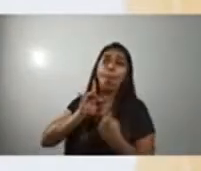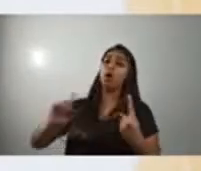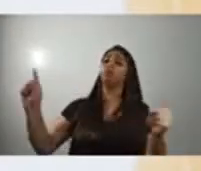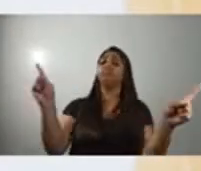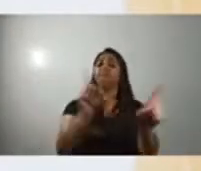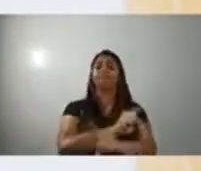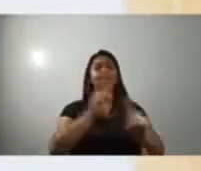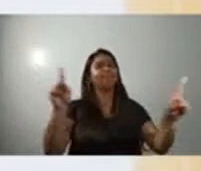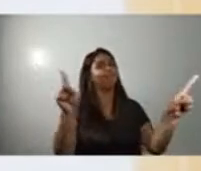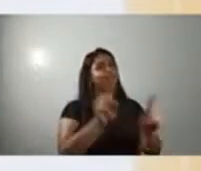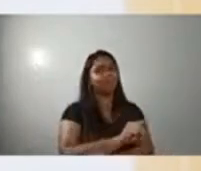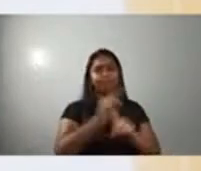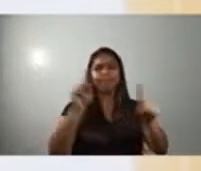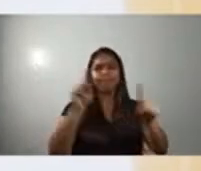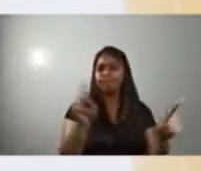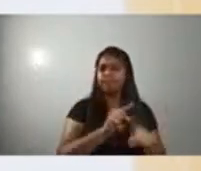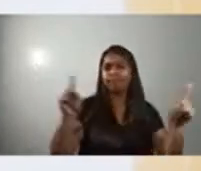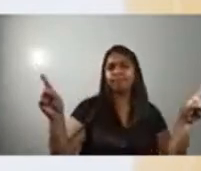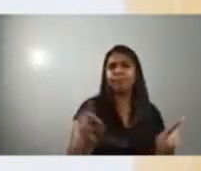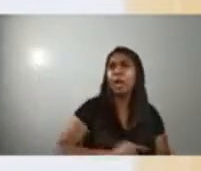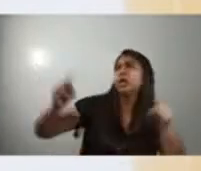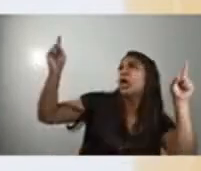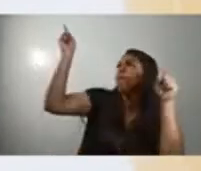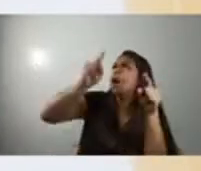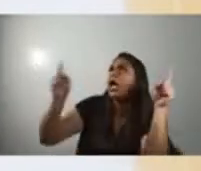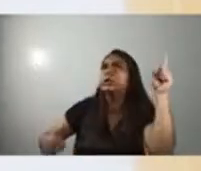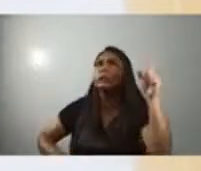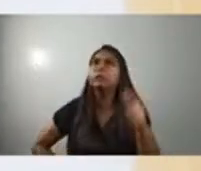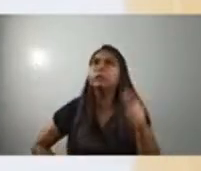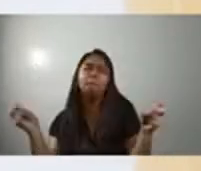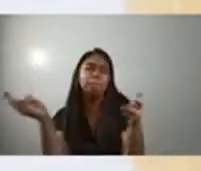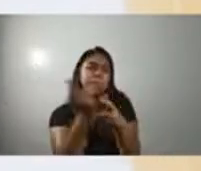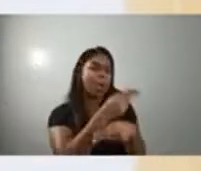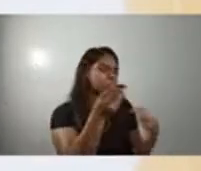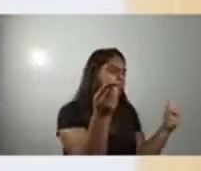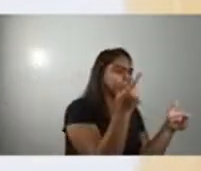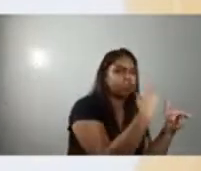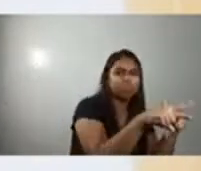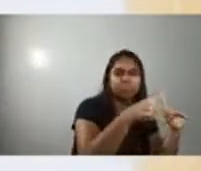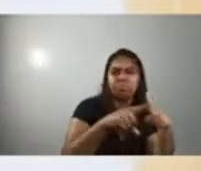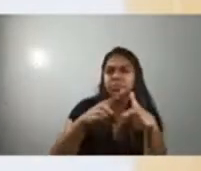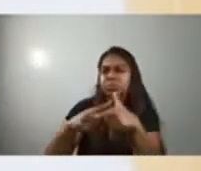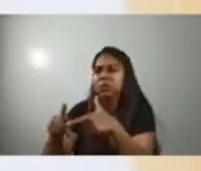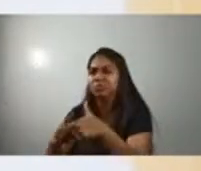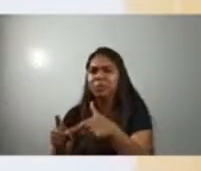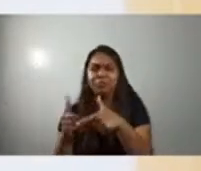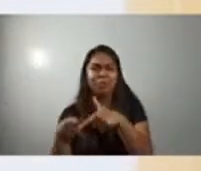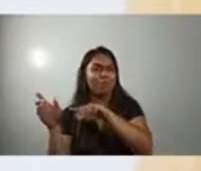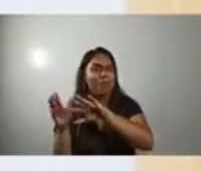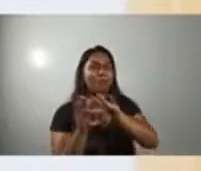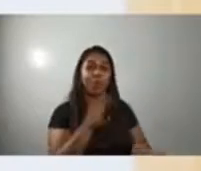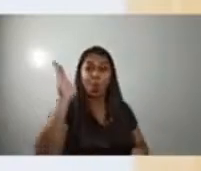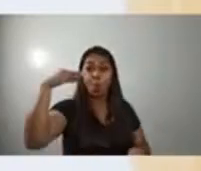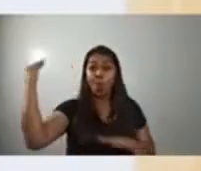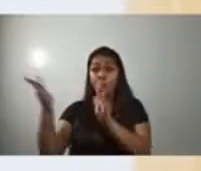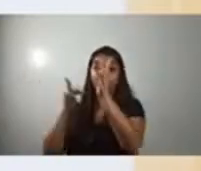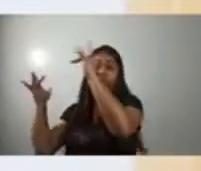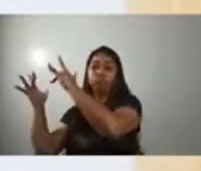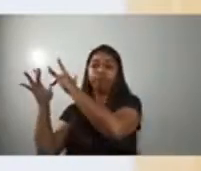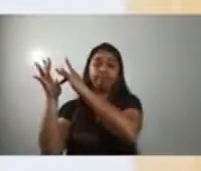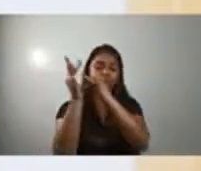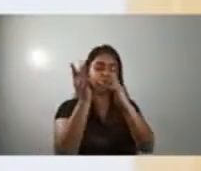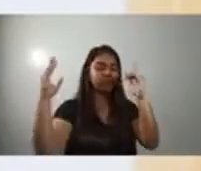E não tem tempestade Pois quando Ele chega, Ele é calma